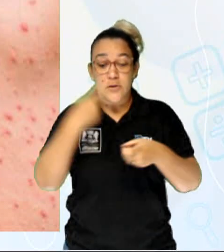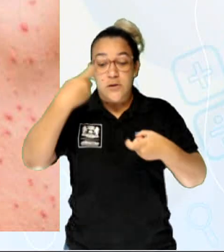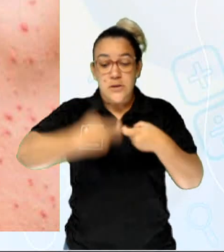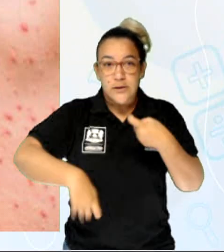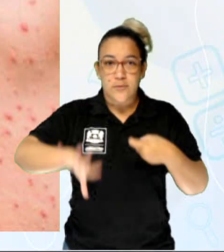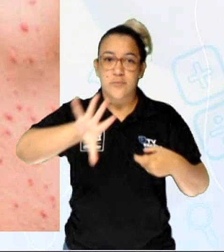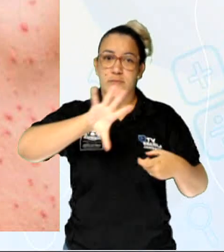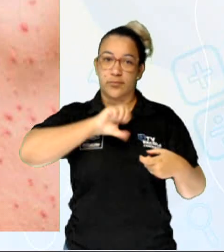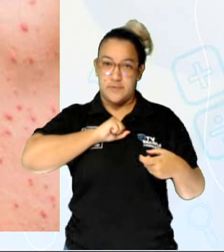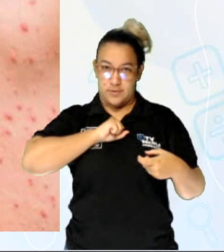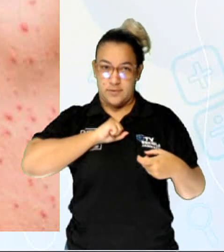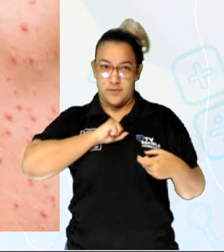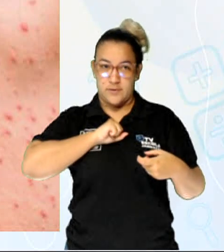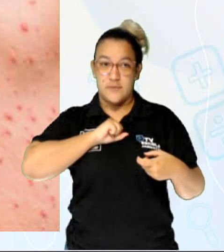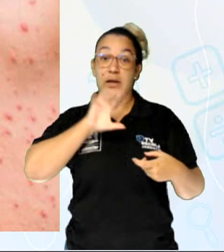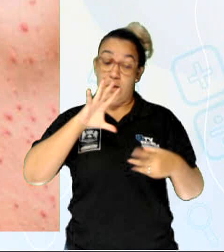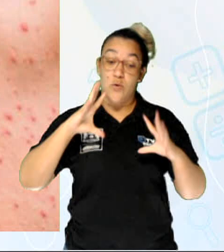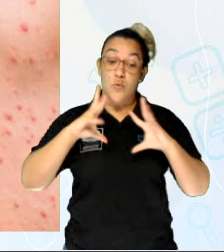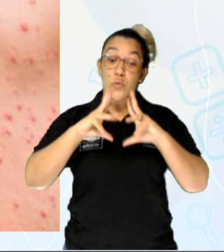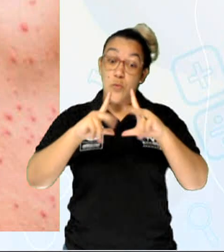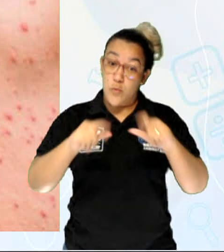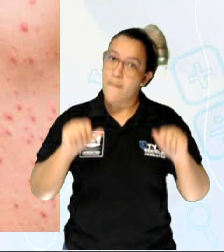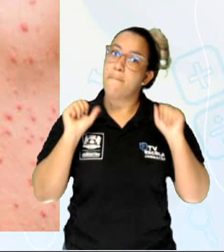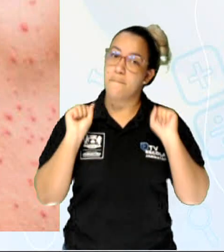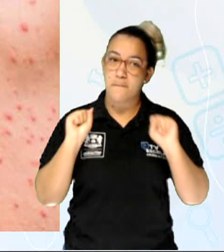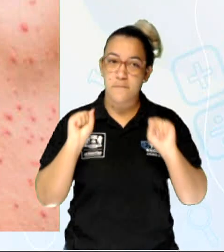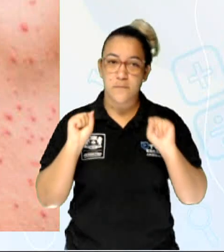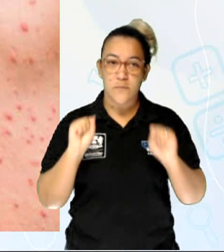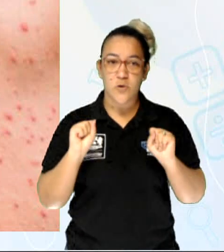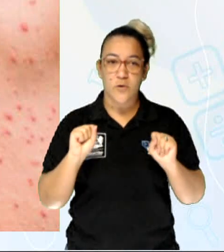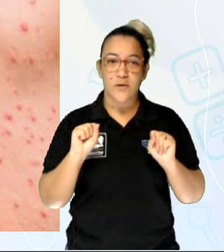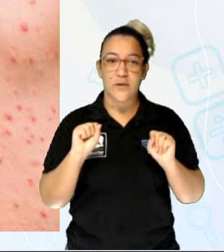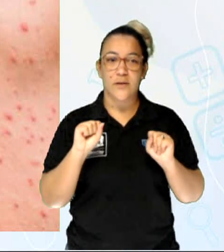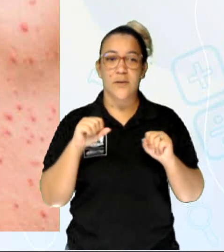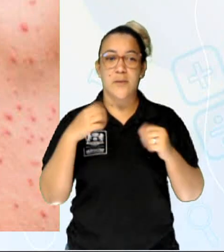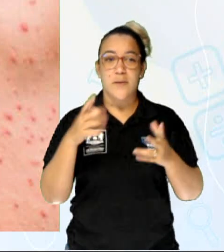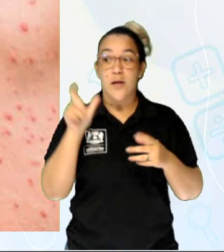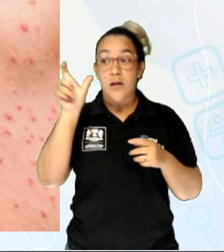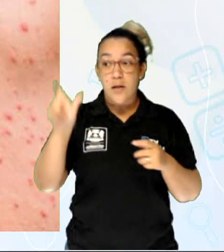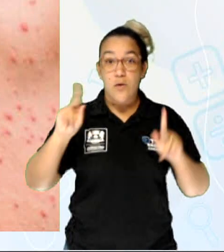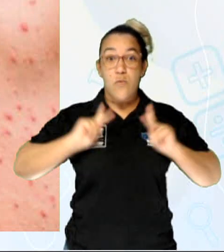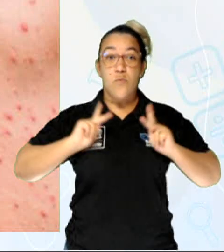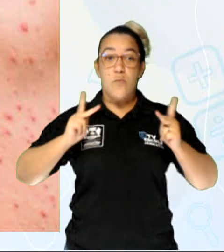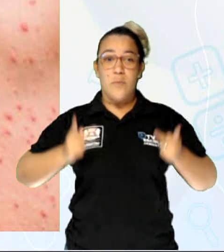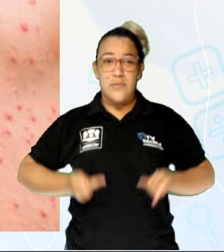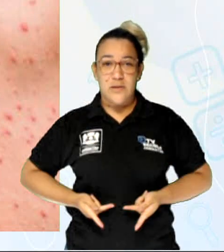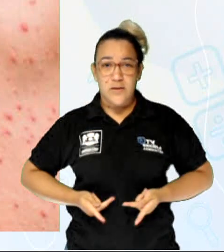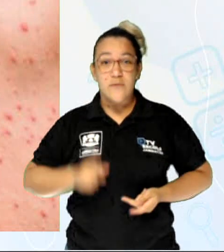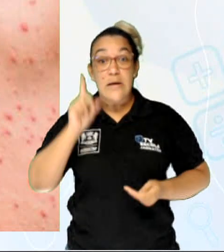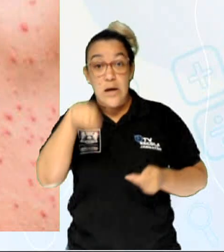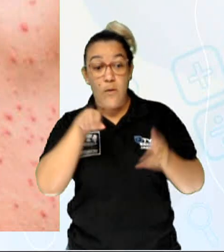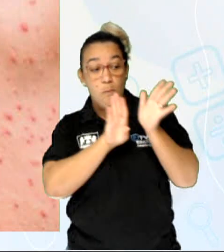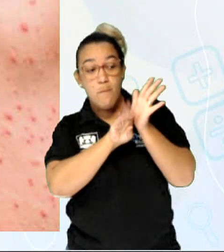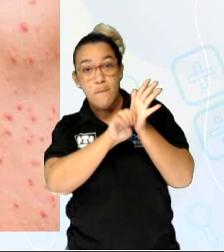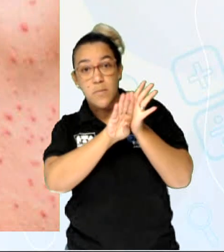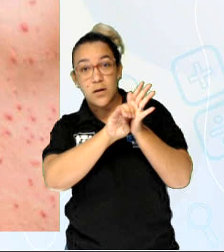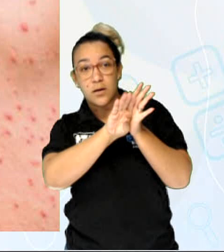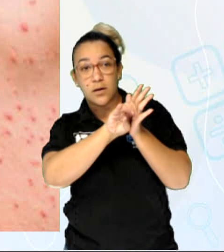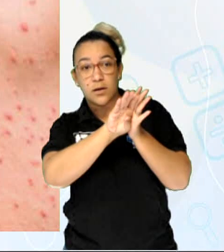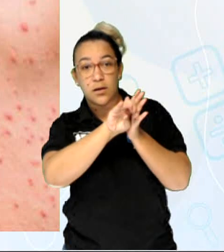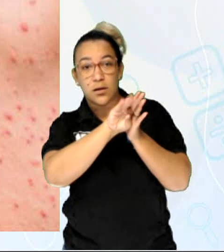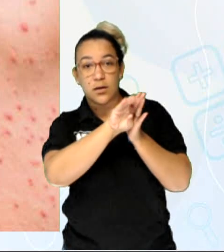curável. Ela tem cura. E é exclusiva do ser humano. Ela é causada por uma bactéria, a